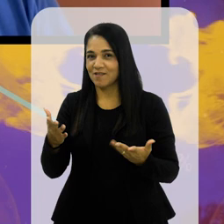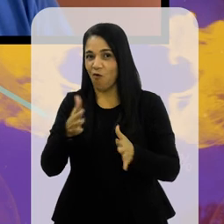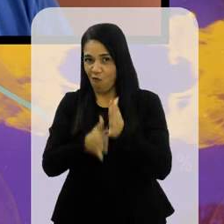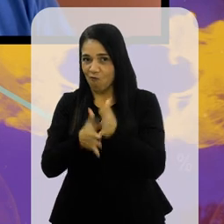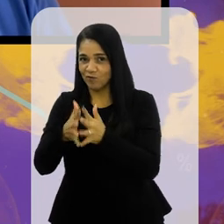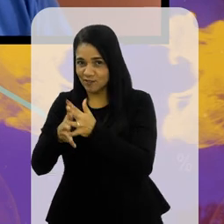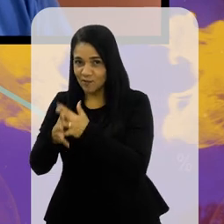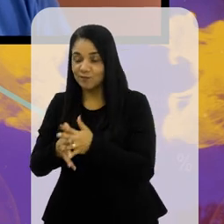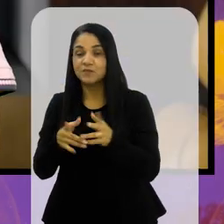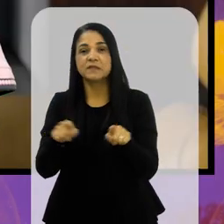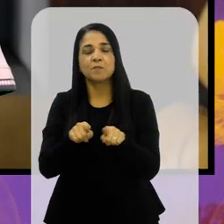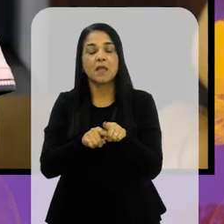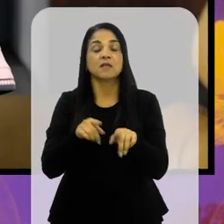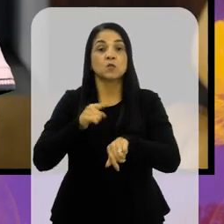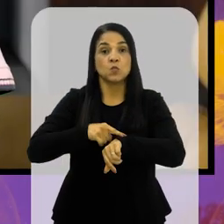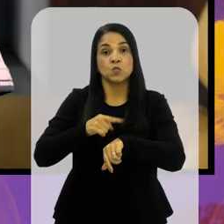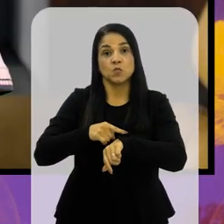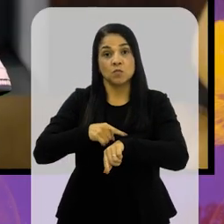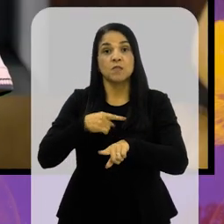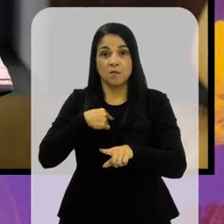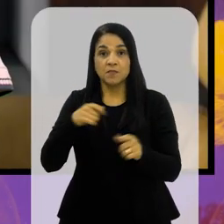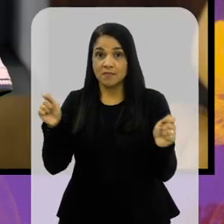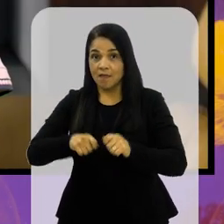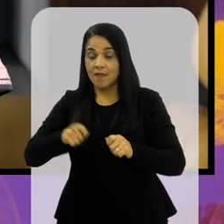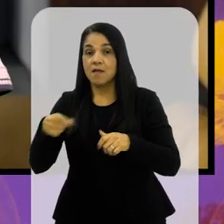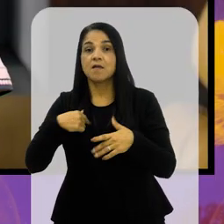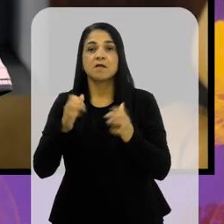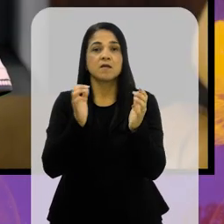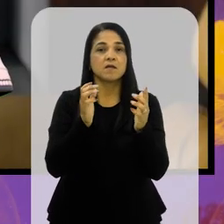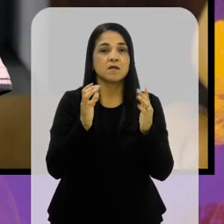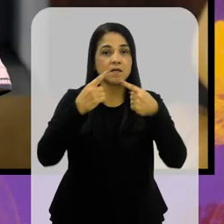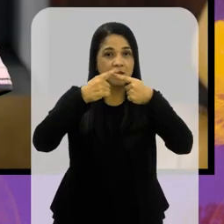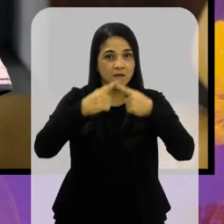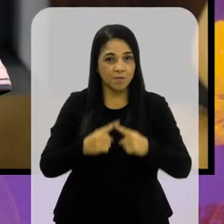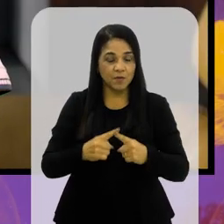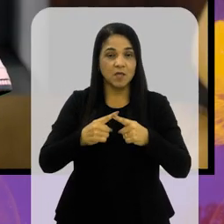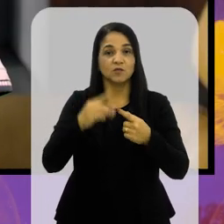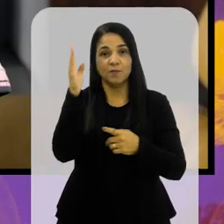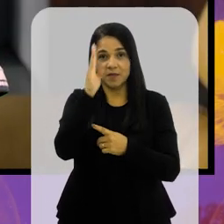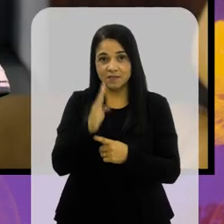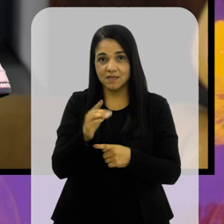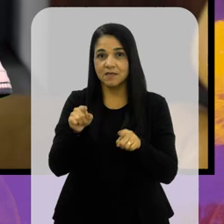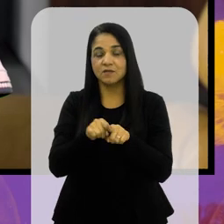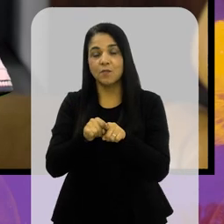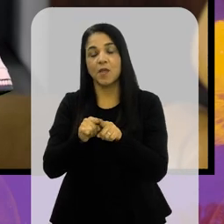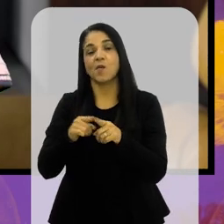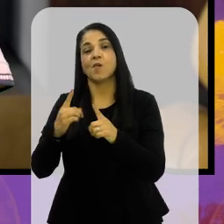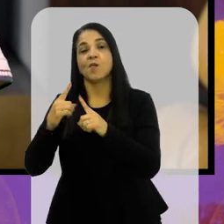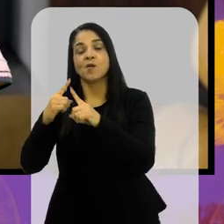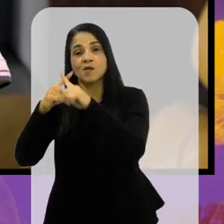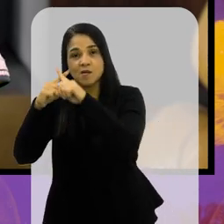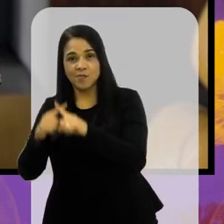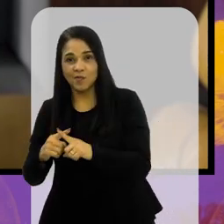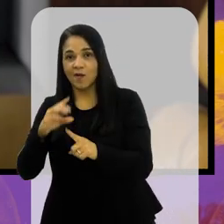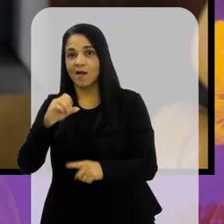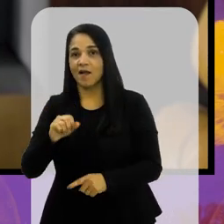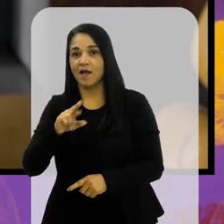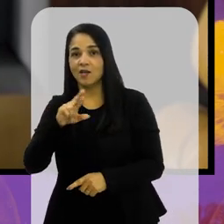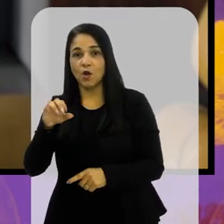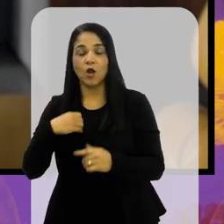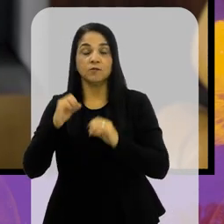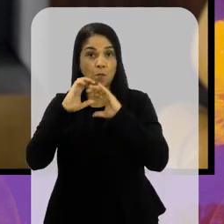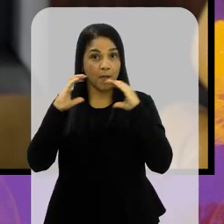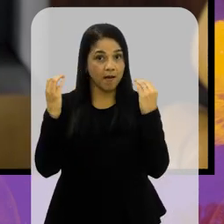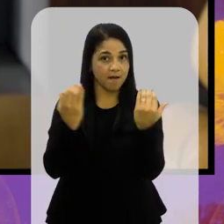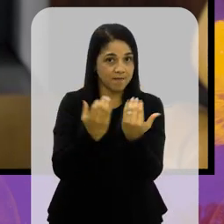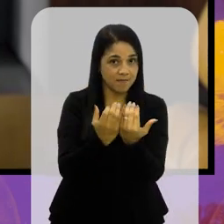rapidamente, ainda falando do brasileiro e também do Campeonato Carioca, a gente viu que o público compareceu no Campeonato Carioca no